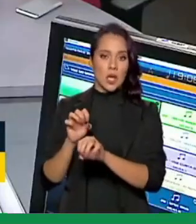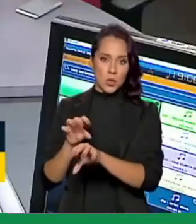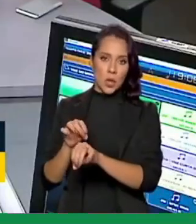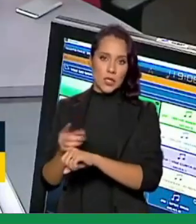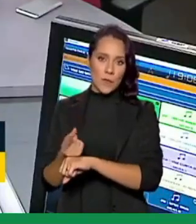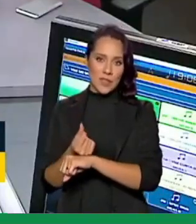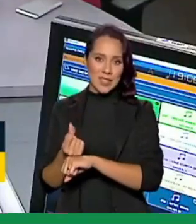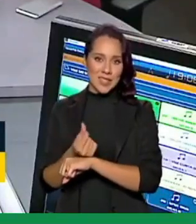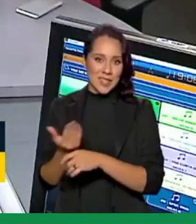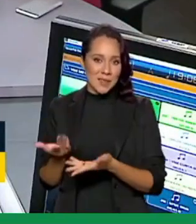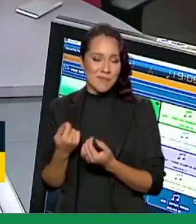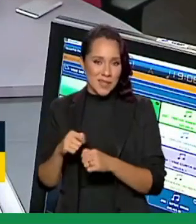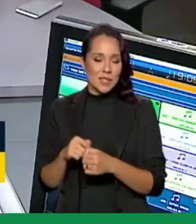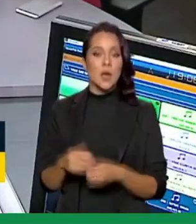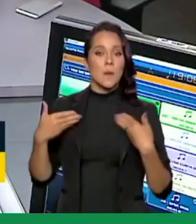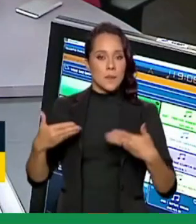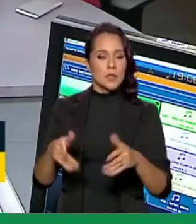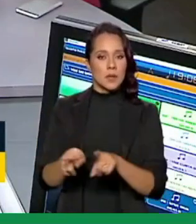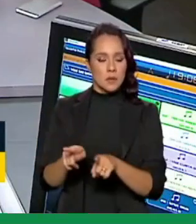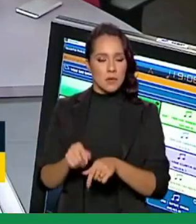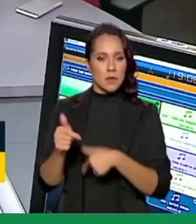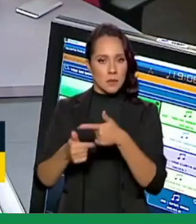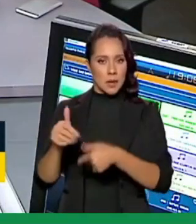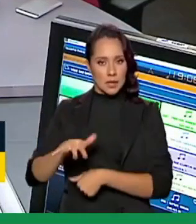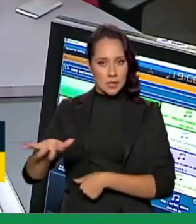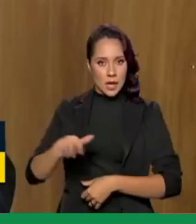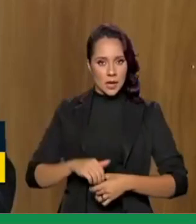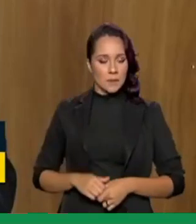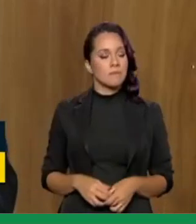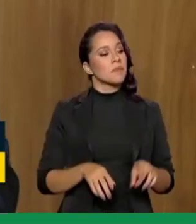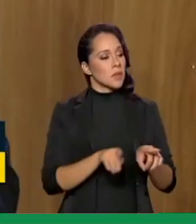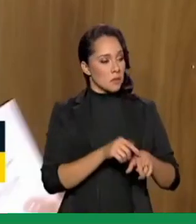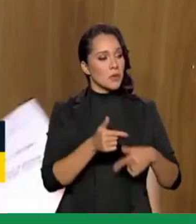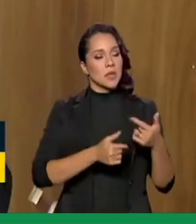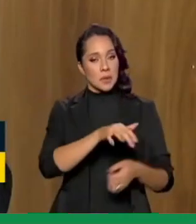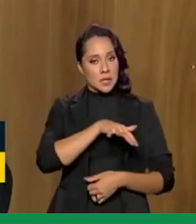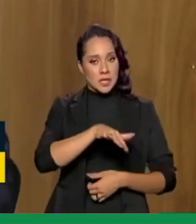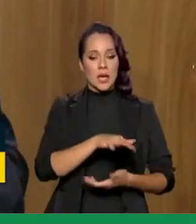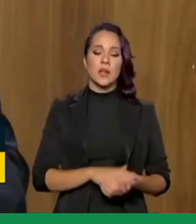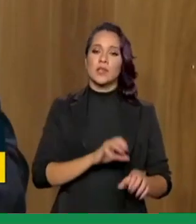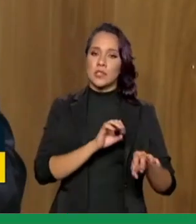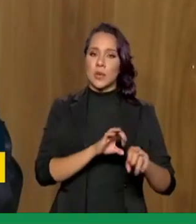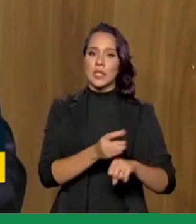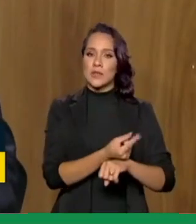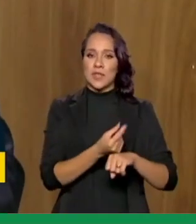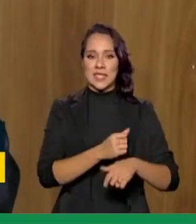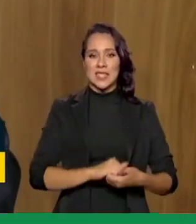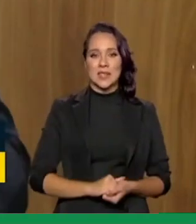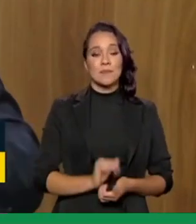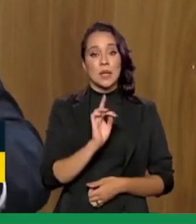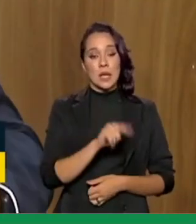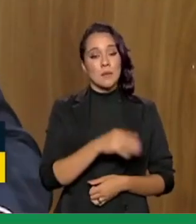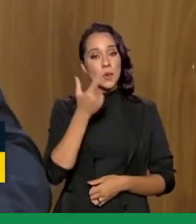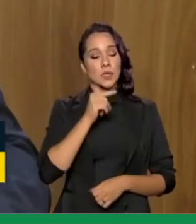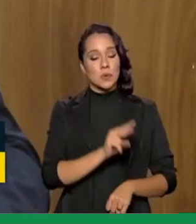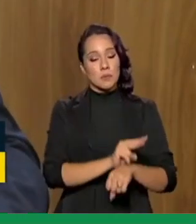financeira, né, ministro? O Ministério também vai atuar nessa parte? Vai atuar, sim. Inclusive, é uma das condicionantes para a